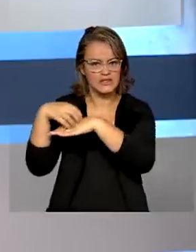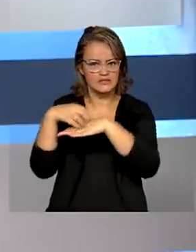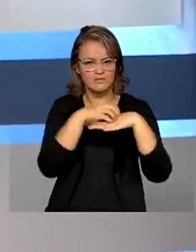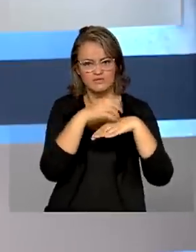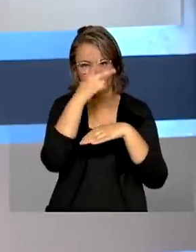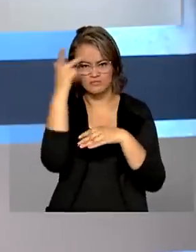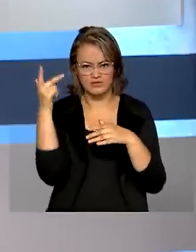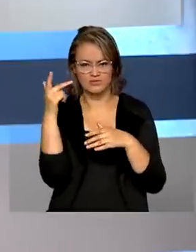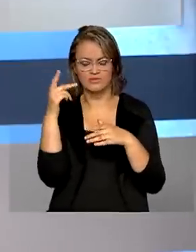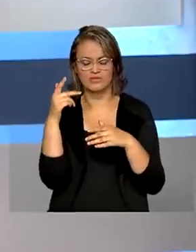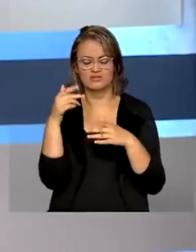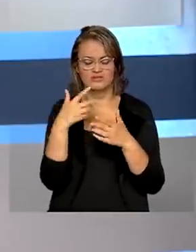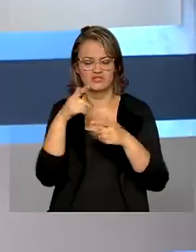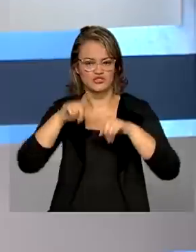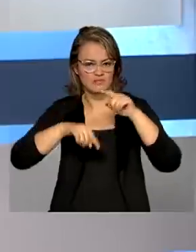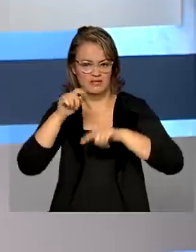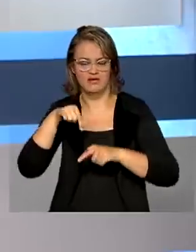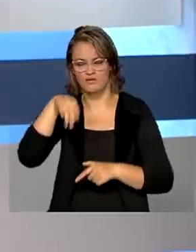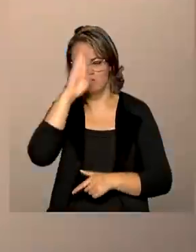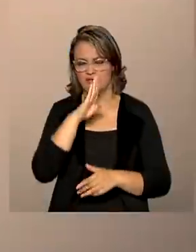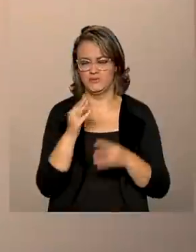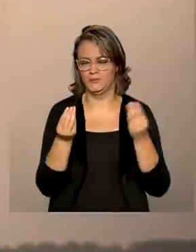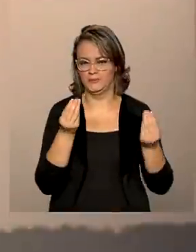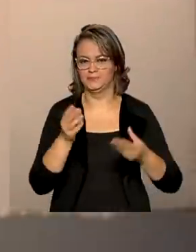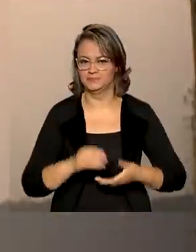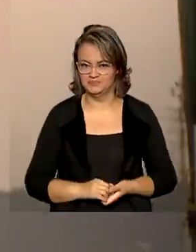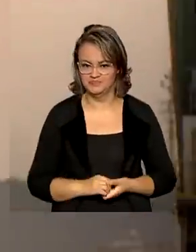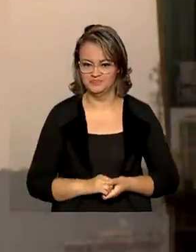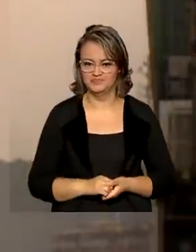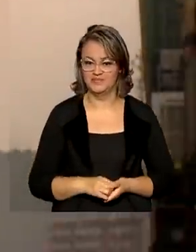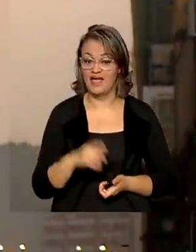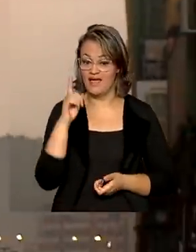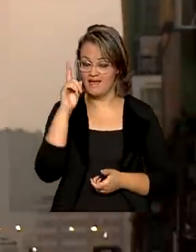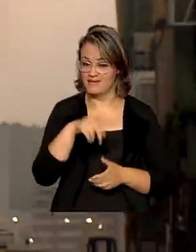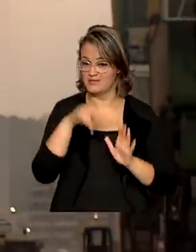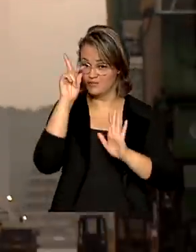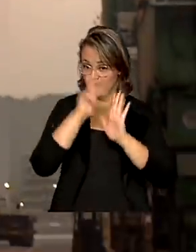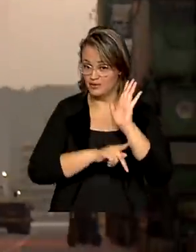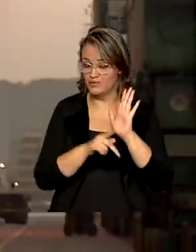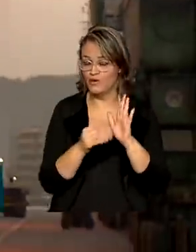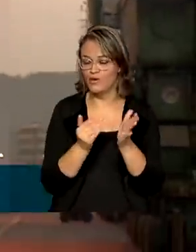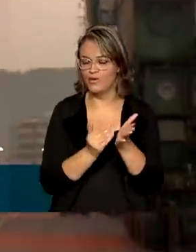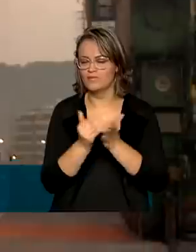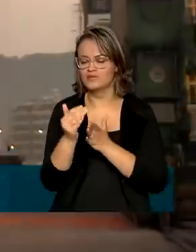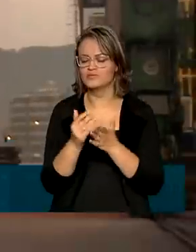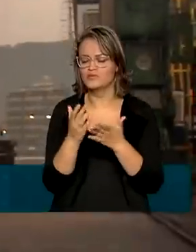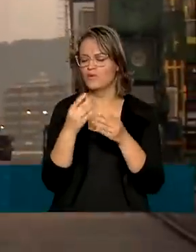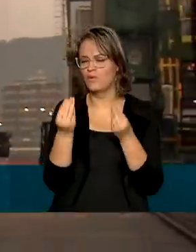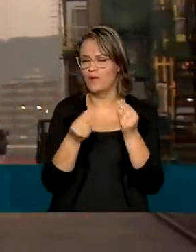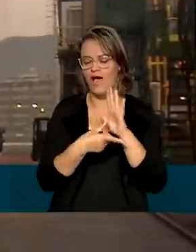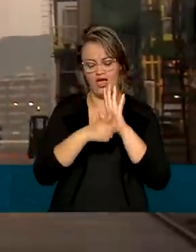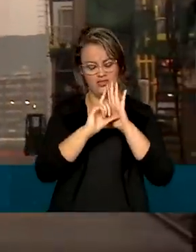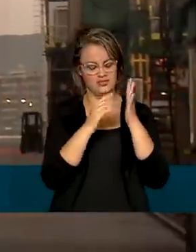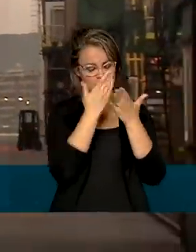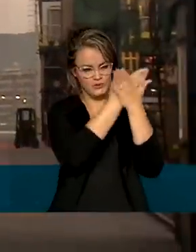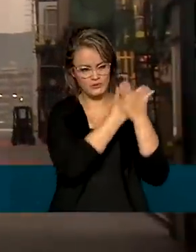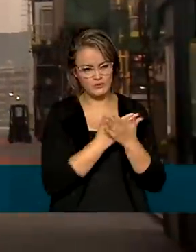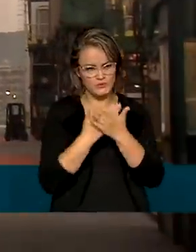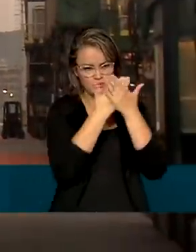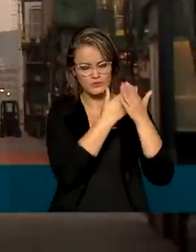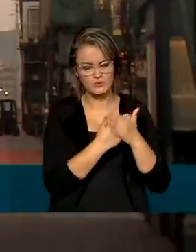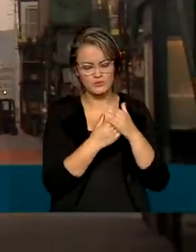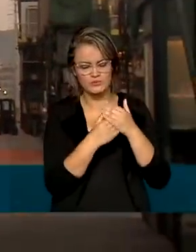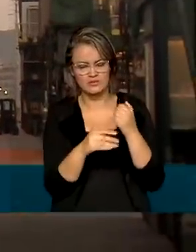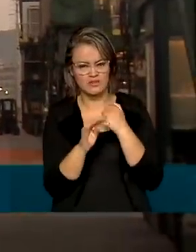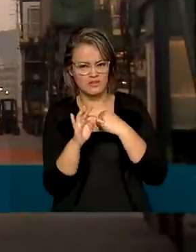de passageiros e de cargas no Brasil. O plano foi construído a partir de estudos técnicos realizados em